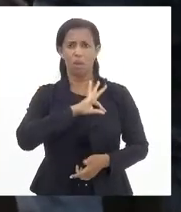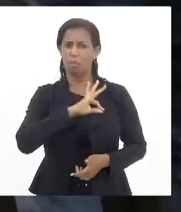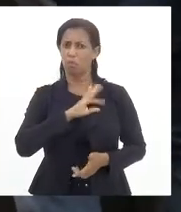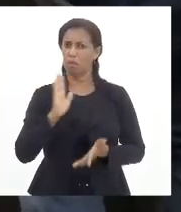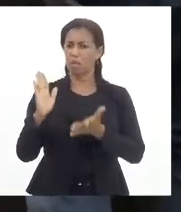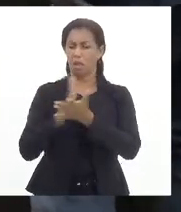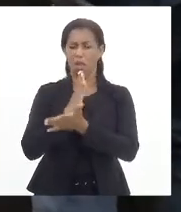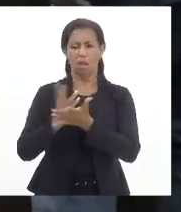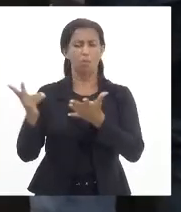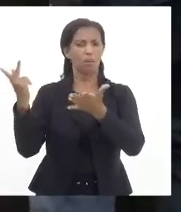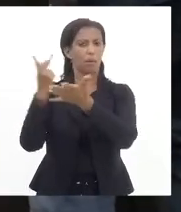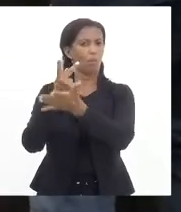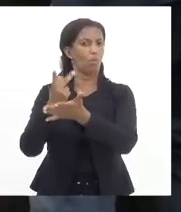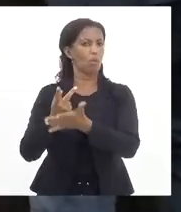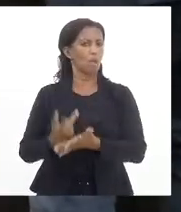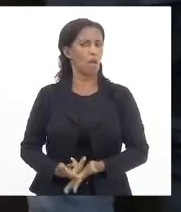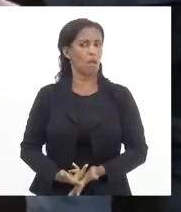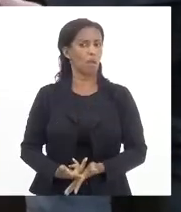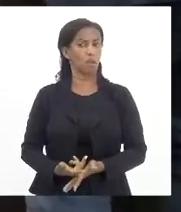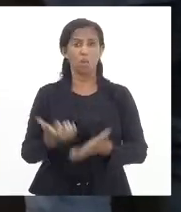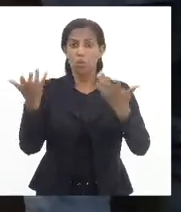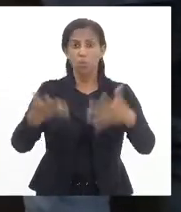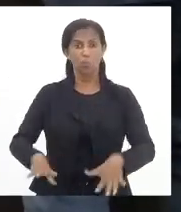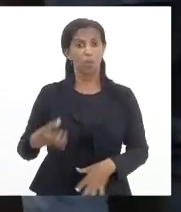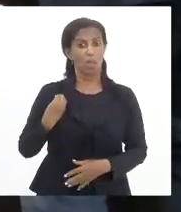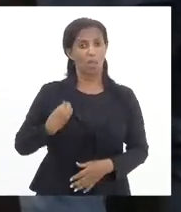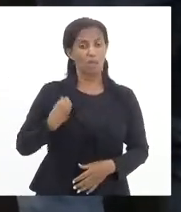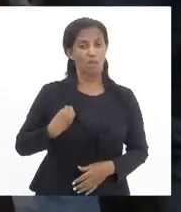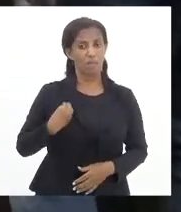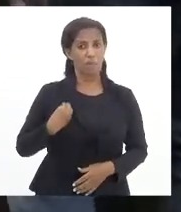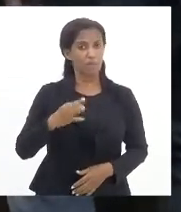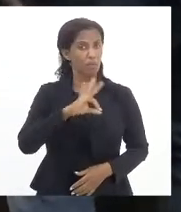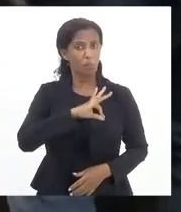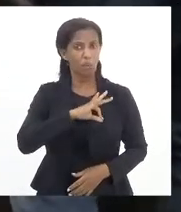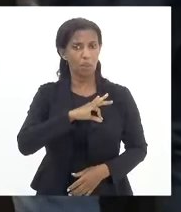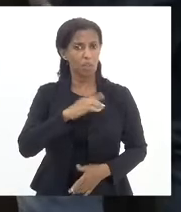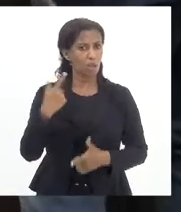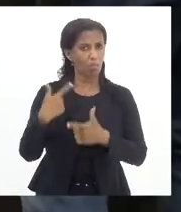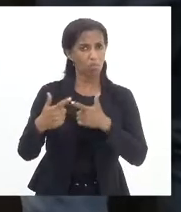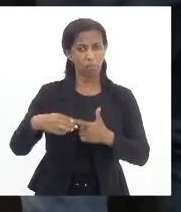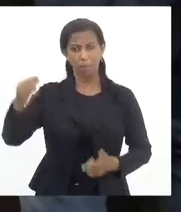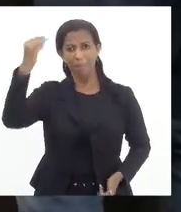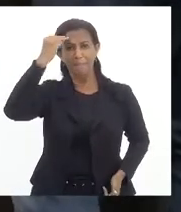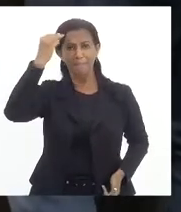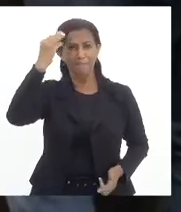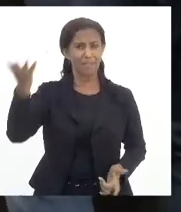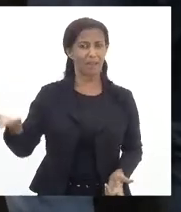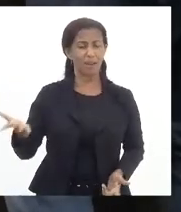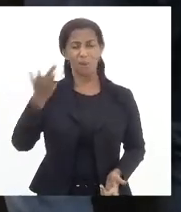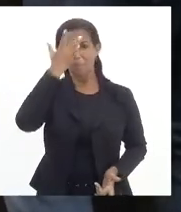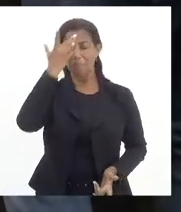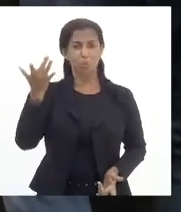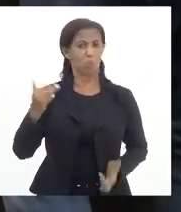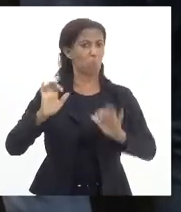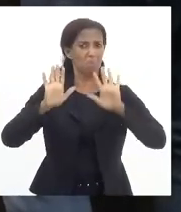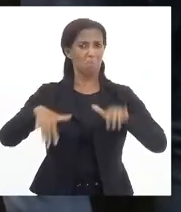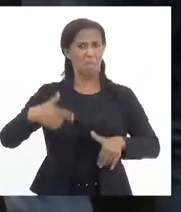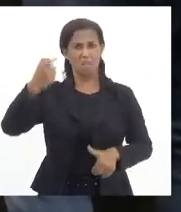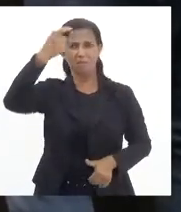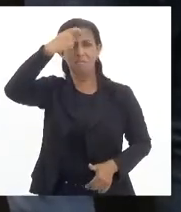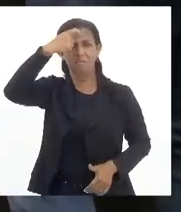alguma coisa errada que fez, eu não quero ver o policial vivo, não é possível. É um descalibrado. É uma pessoa que não está bem.